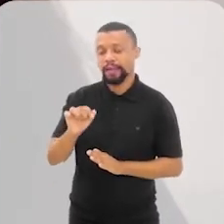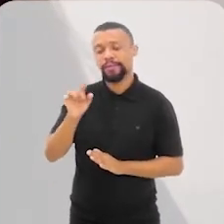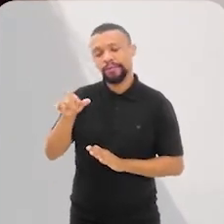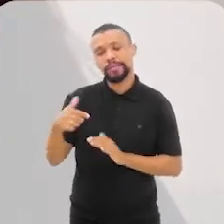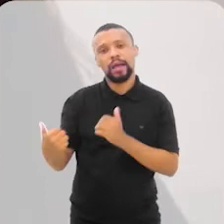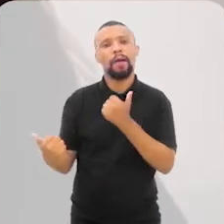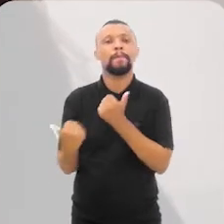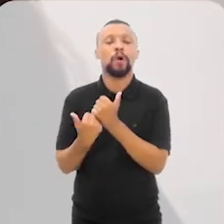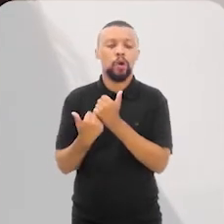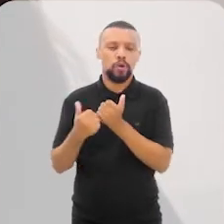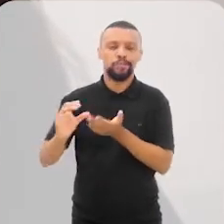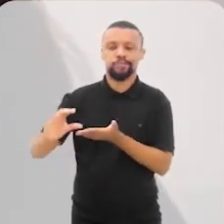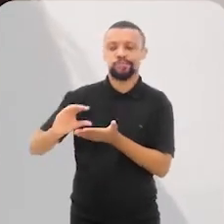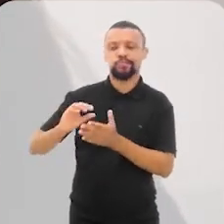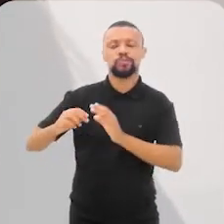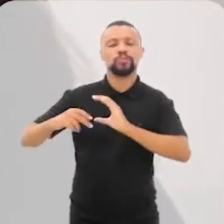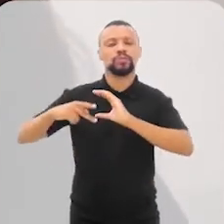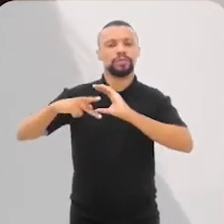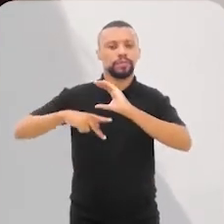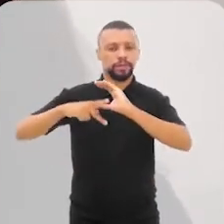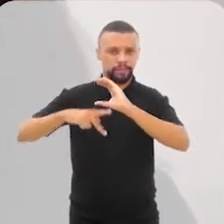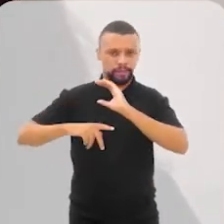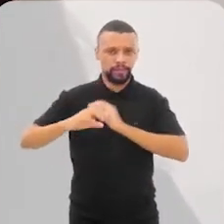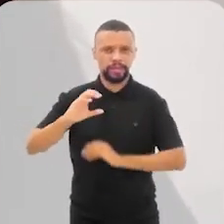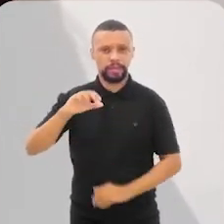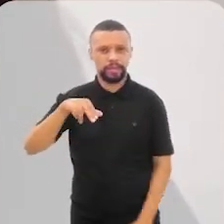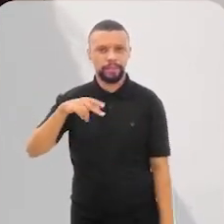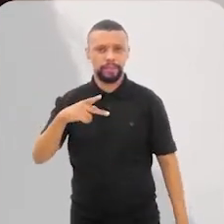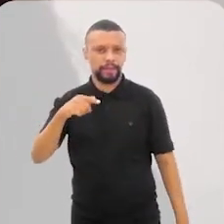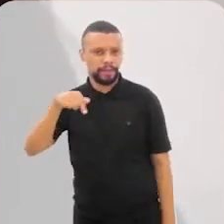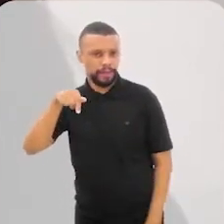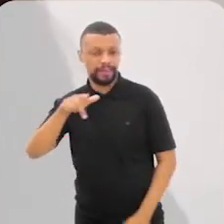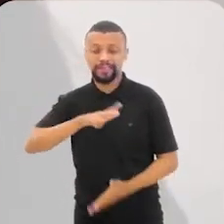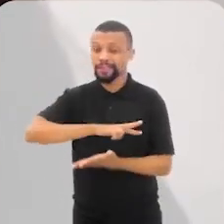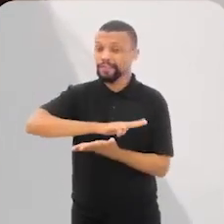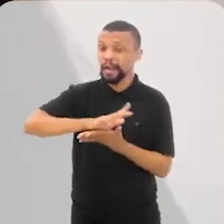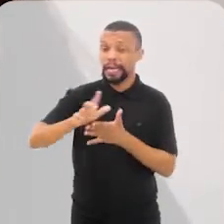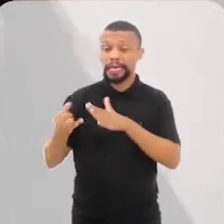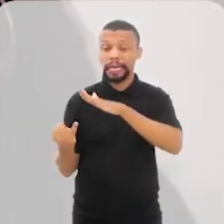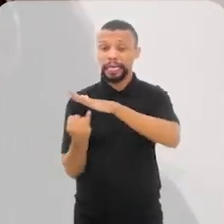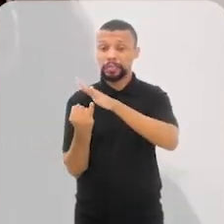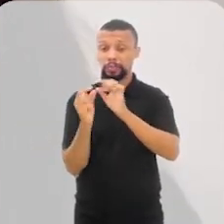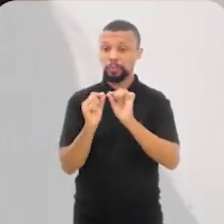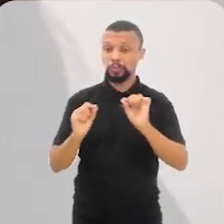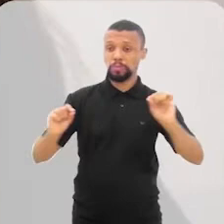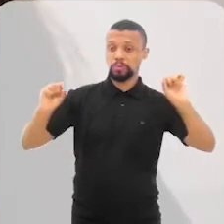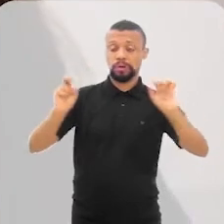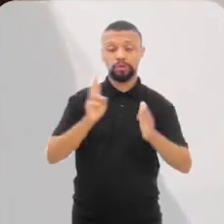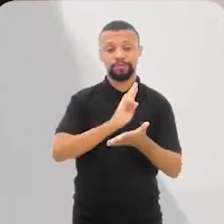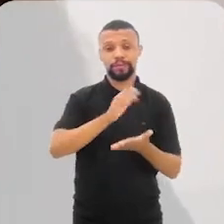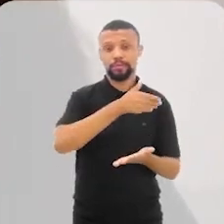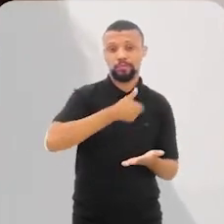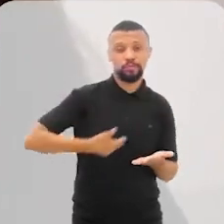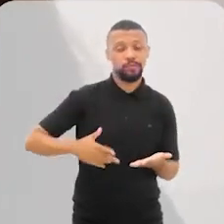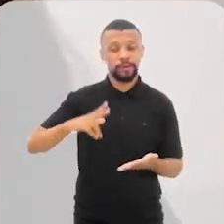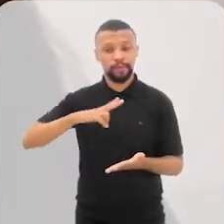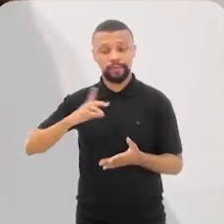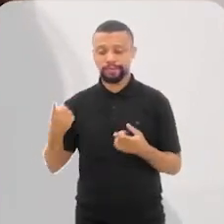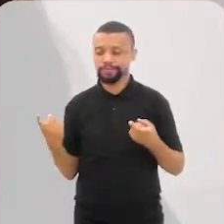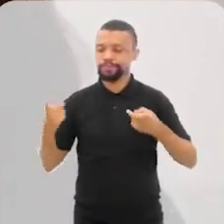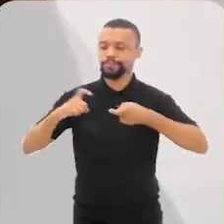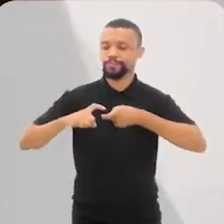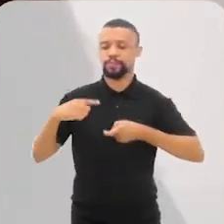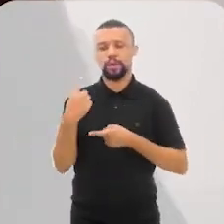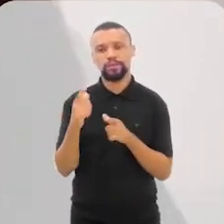apoio do CNPq, e tem vários professores de diversas instituições do país, sejam as universidades públicas ou privadas, estão envolvidas,